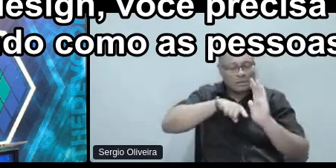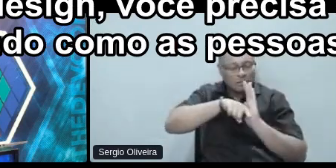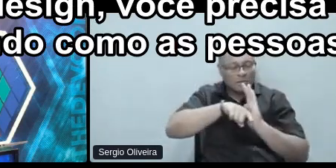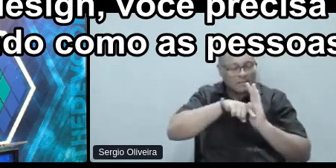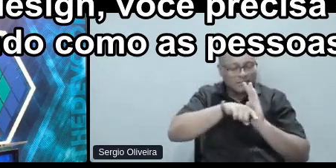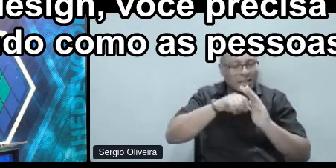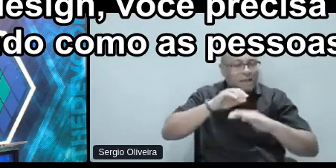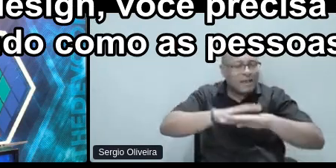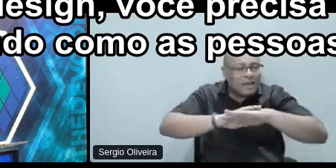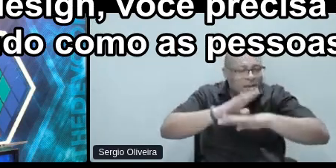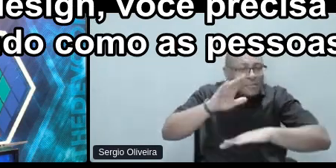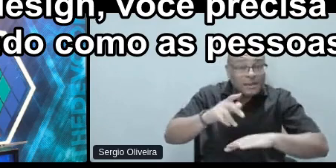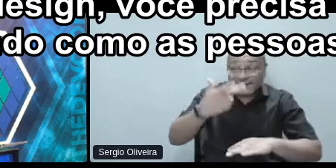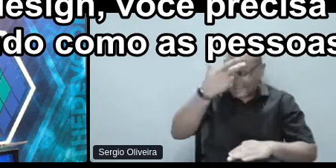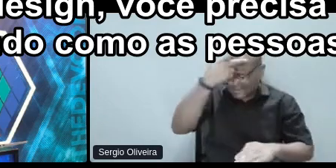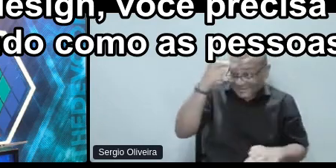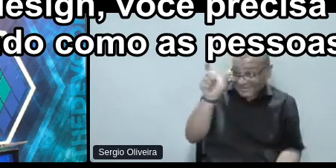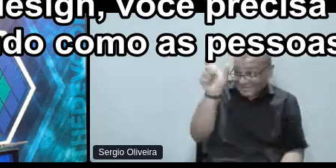pensam e agem.